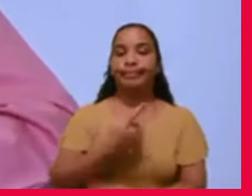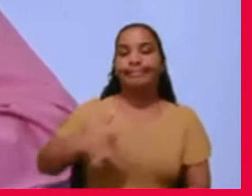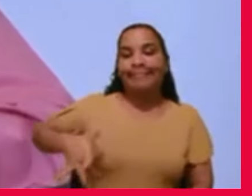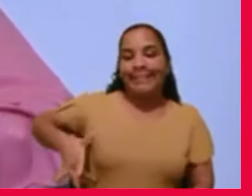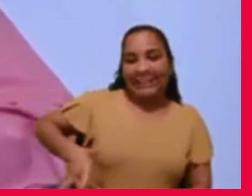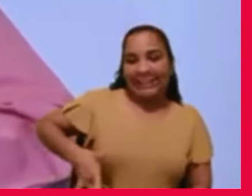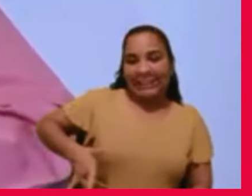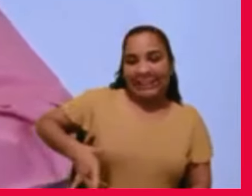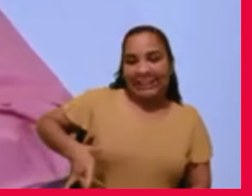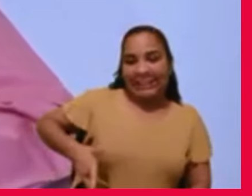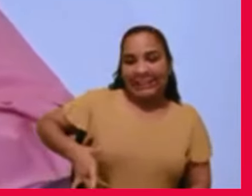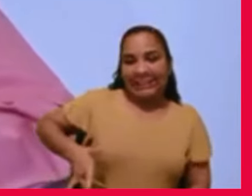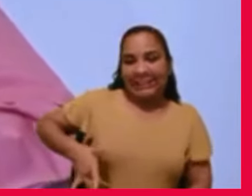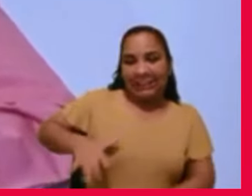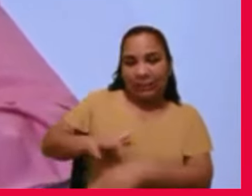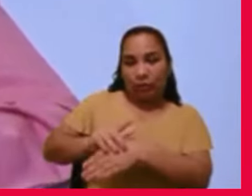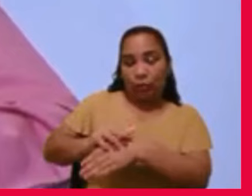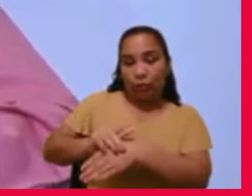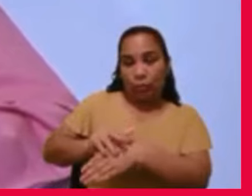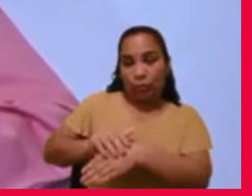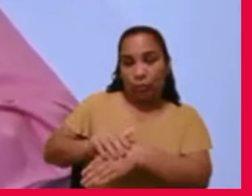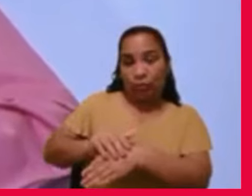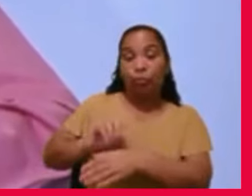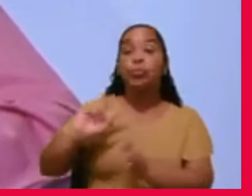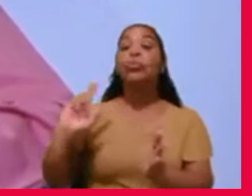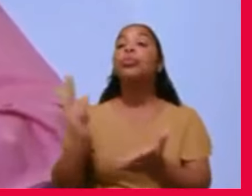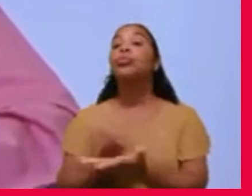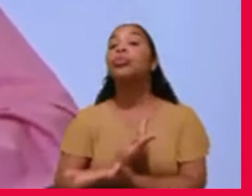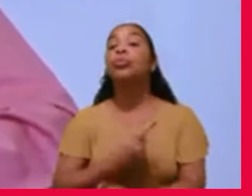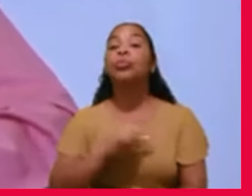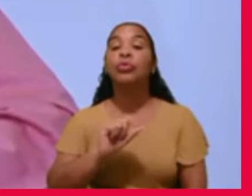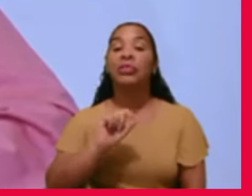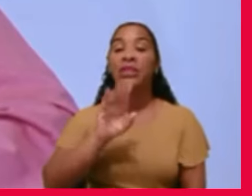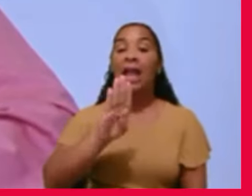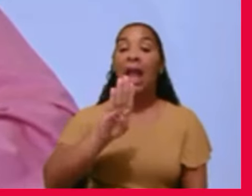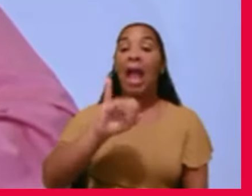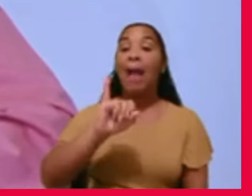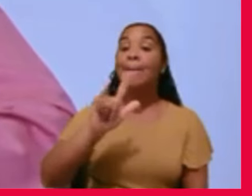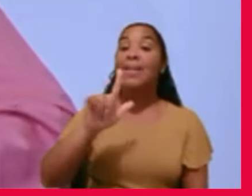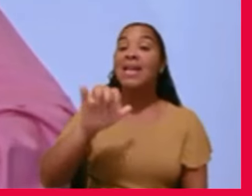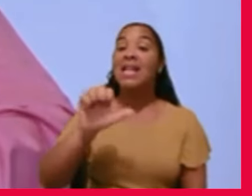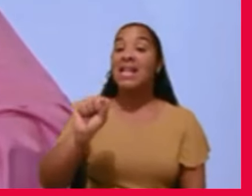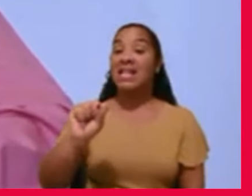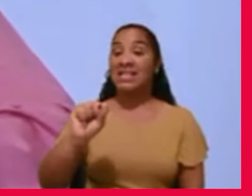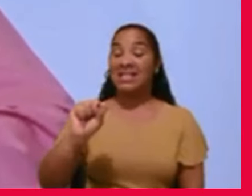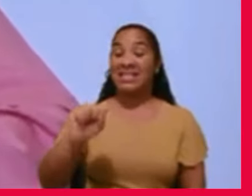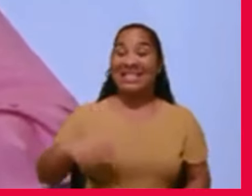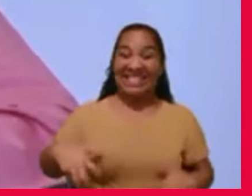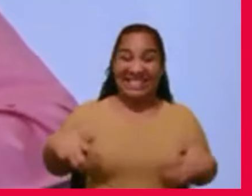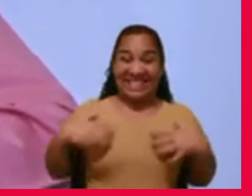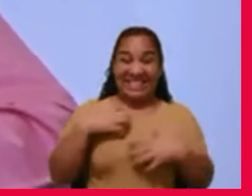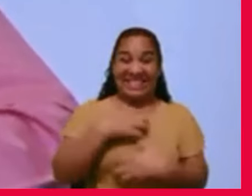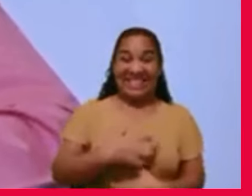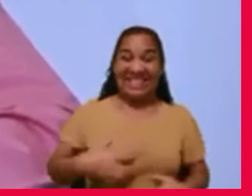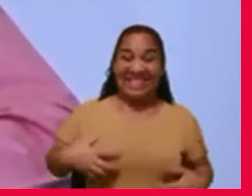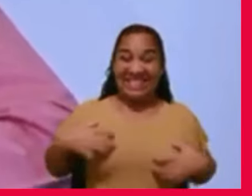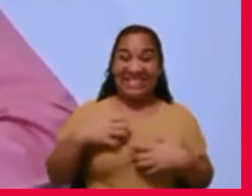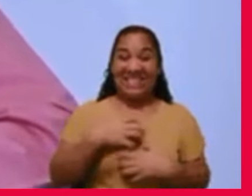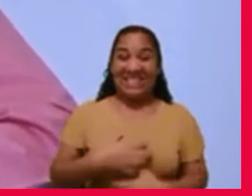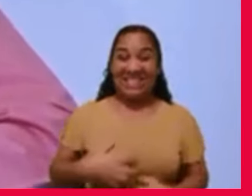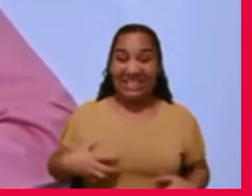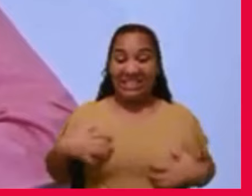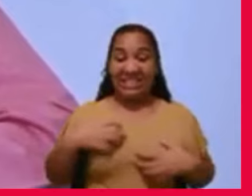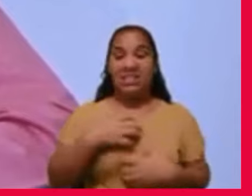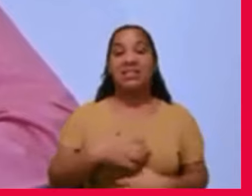naturalmente, a bilis nos dá uma grande perturbação. Um transtorno renal é